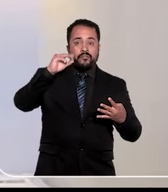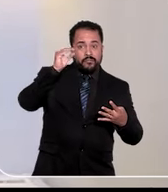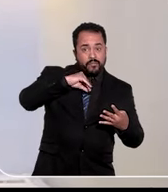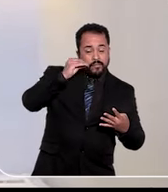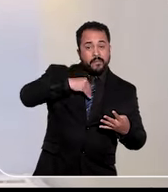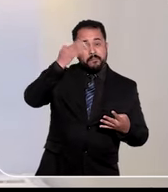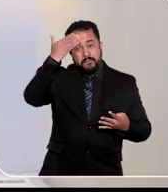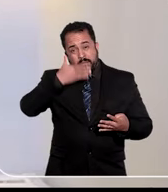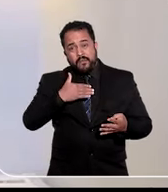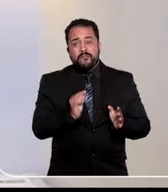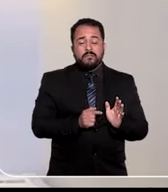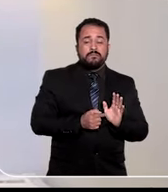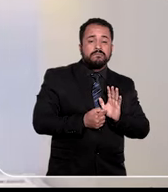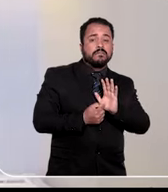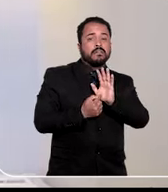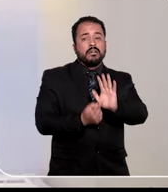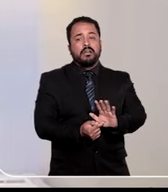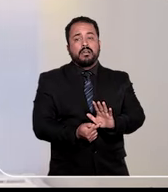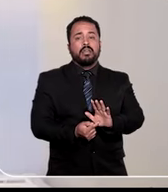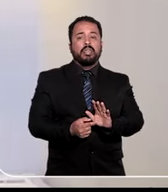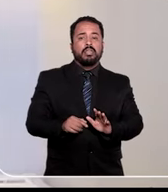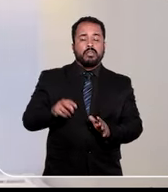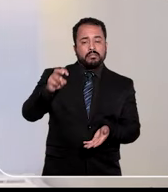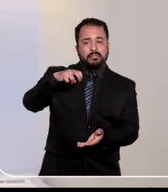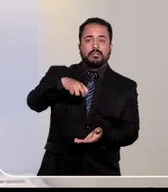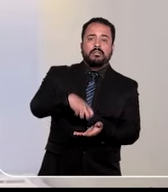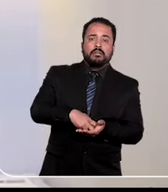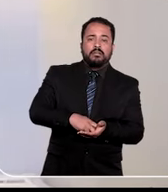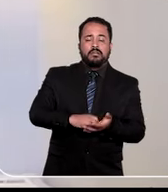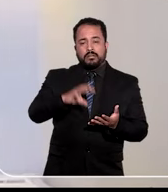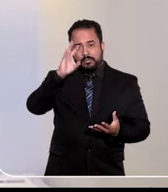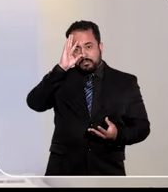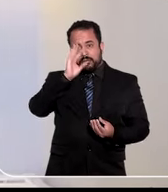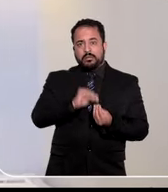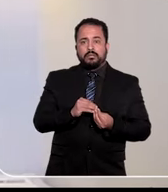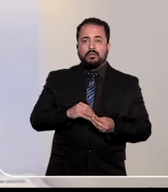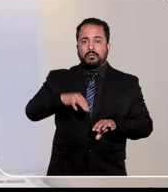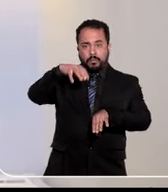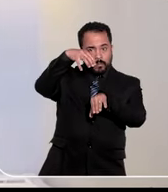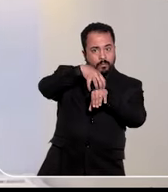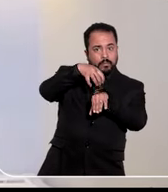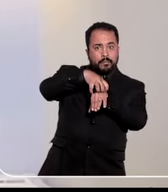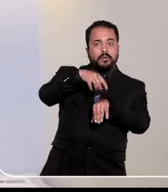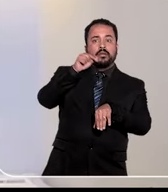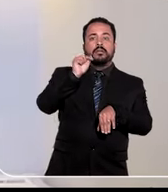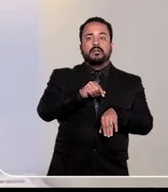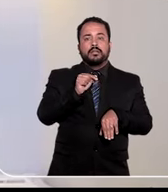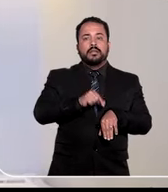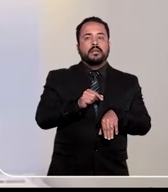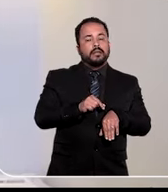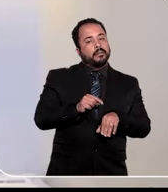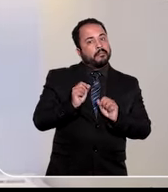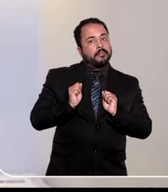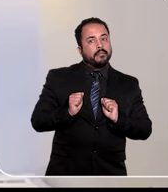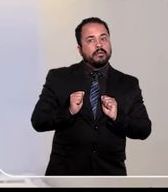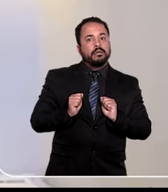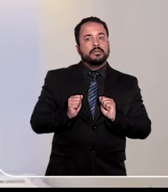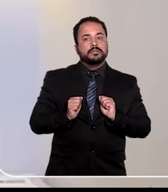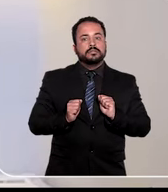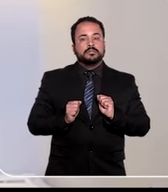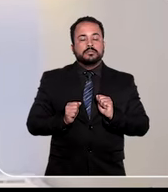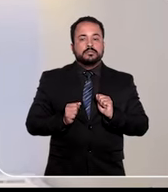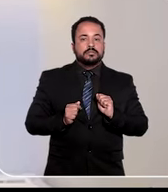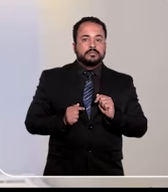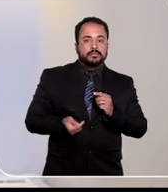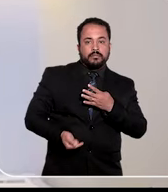indicar fragilidade probatória a partir de uma sentença que fundamentadamente concluiu pela culpa não